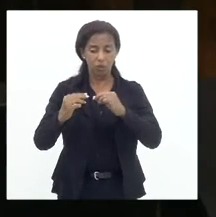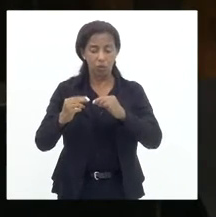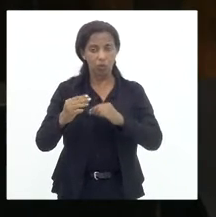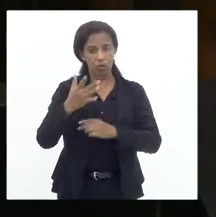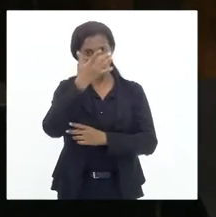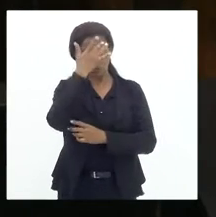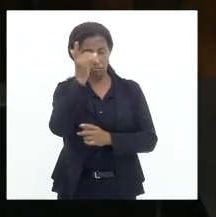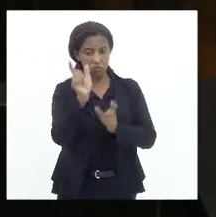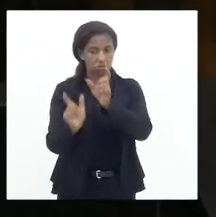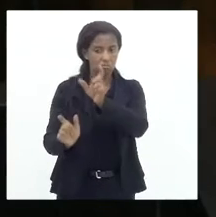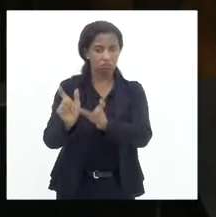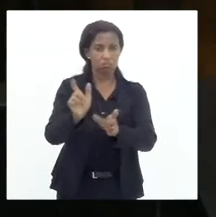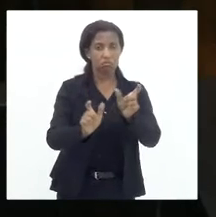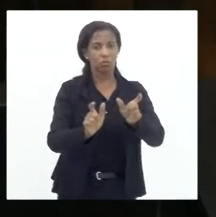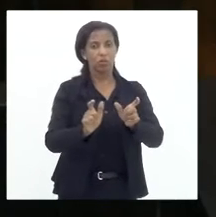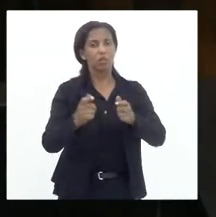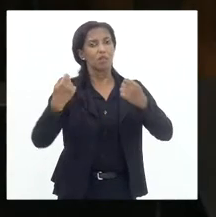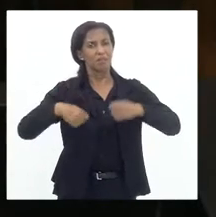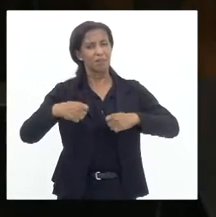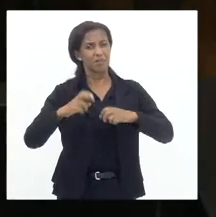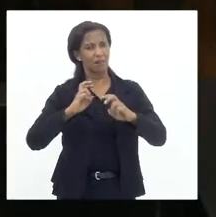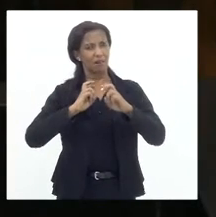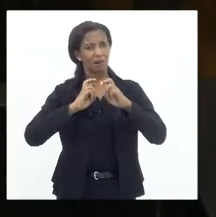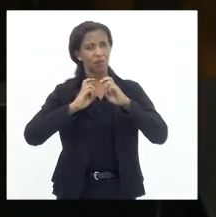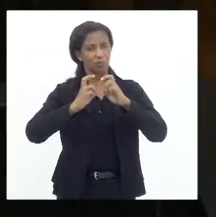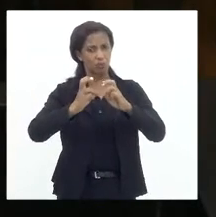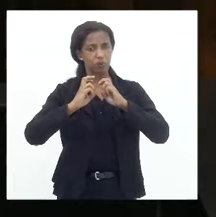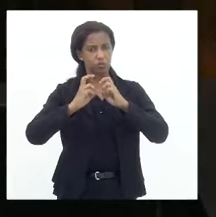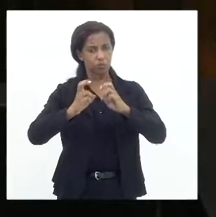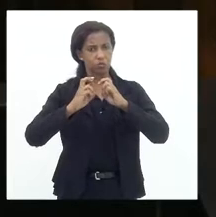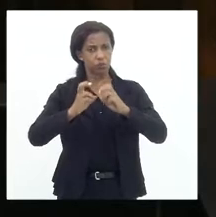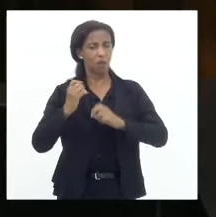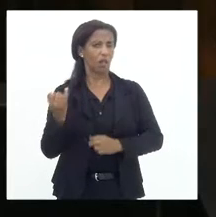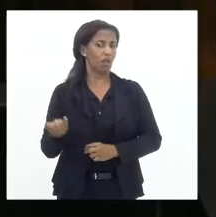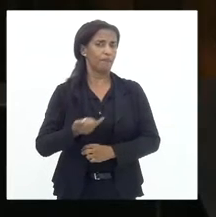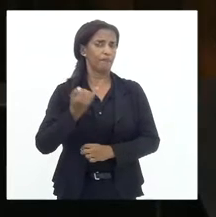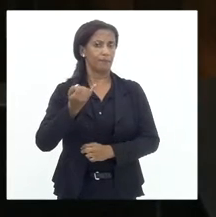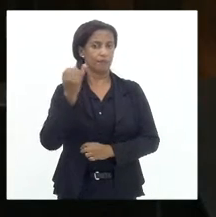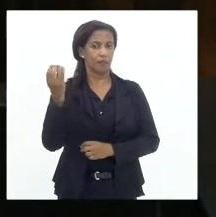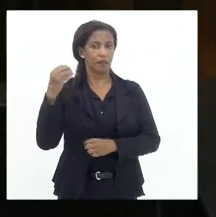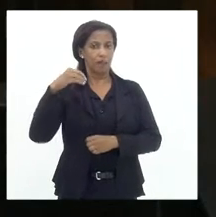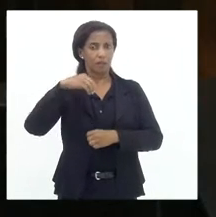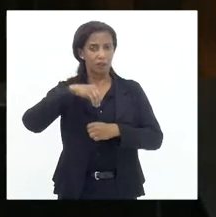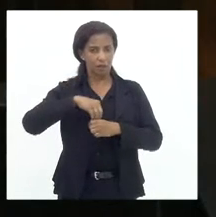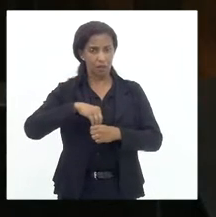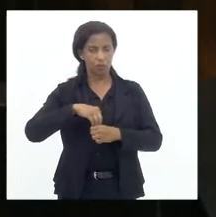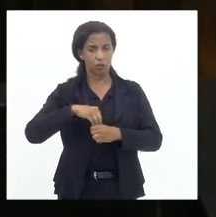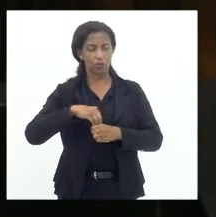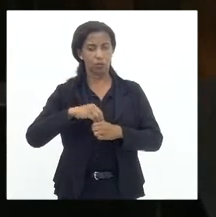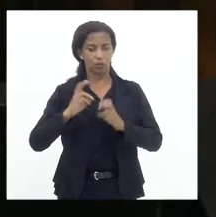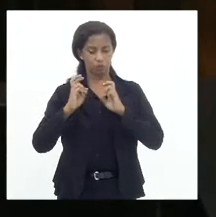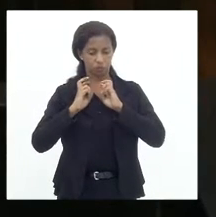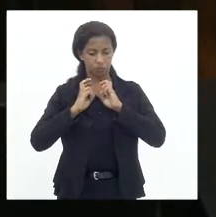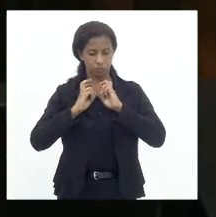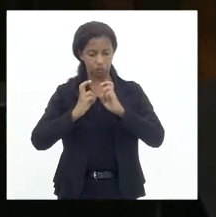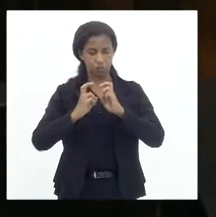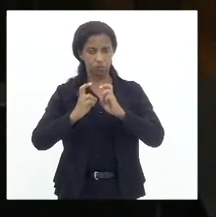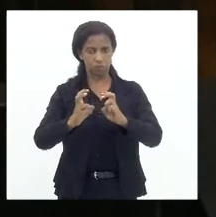usuários desse transporte de massa, importantíssimo, através da malha ferroviária, que é o trem,